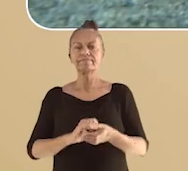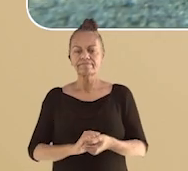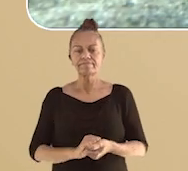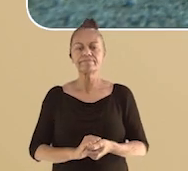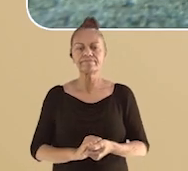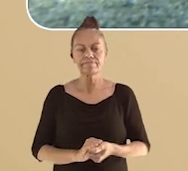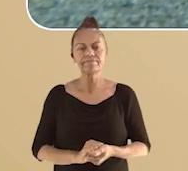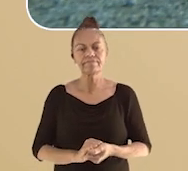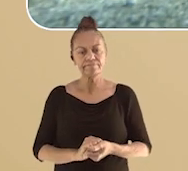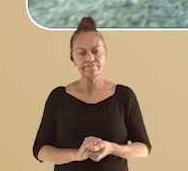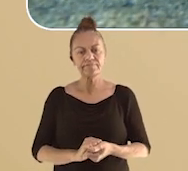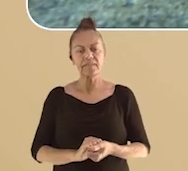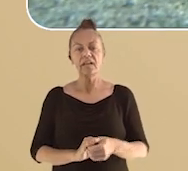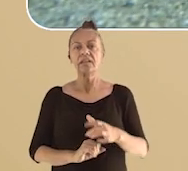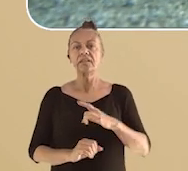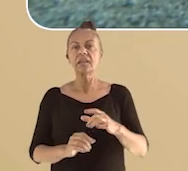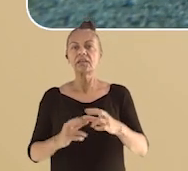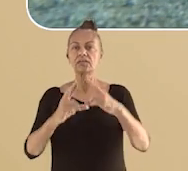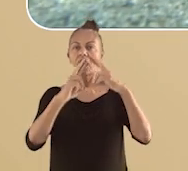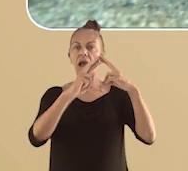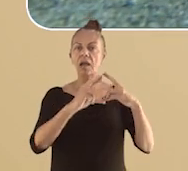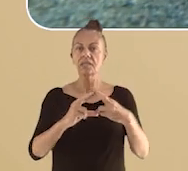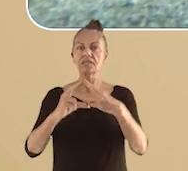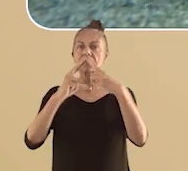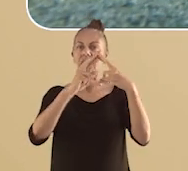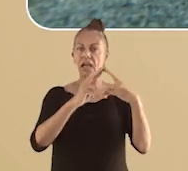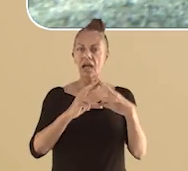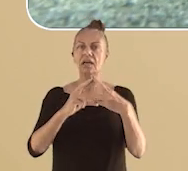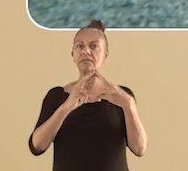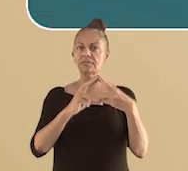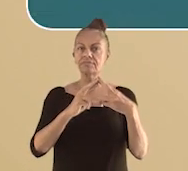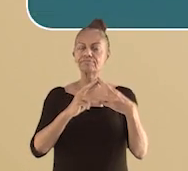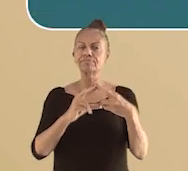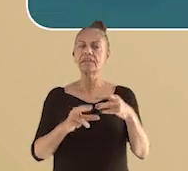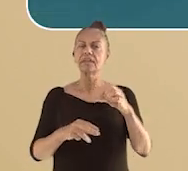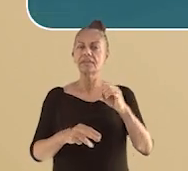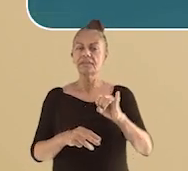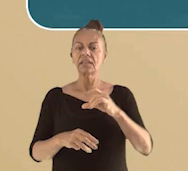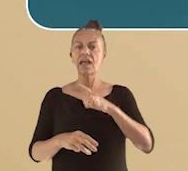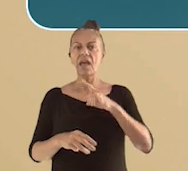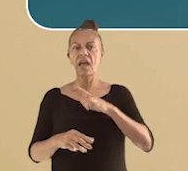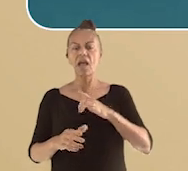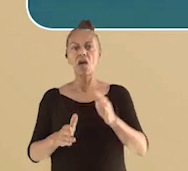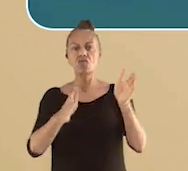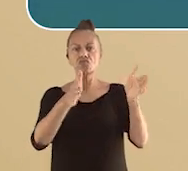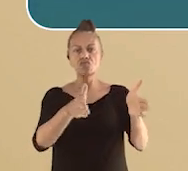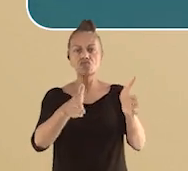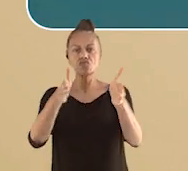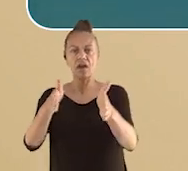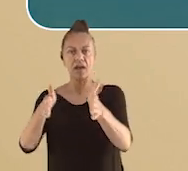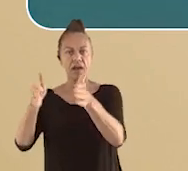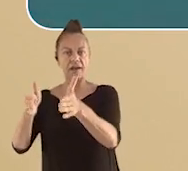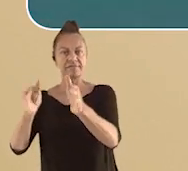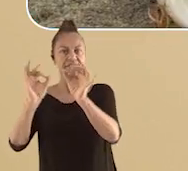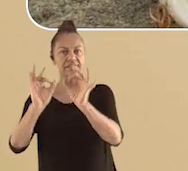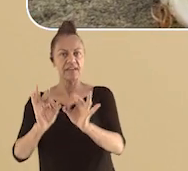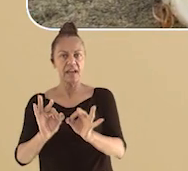descartáveis. E eles poderiam ter sido reciclados se houvesse um descarte correto.